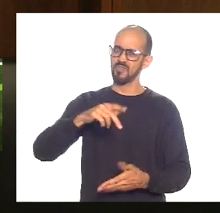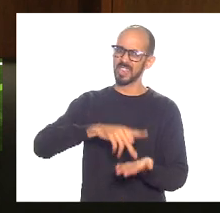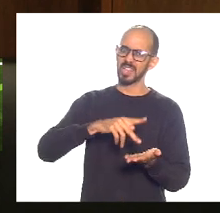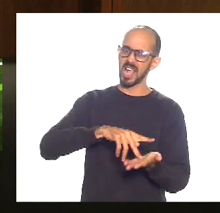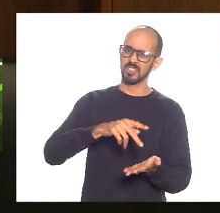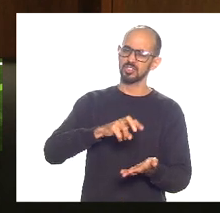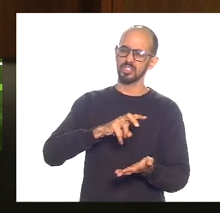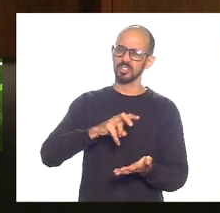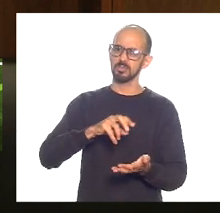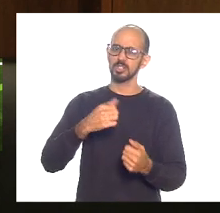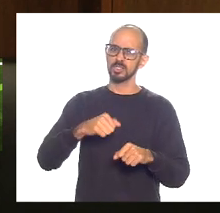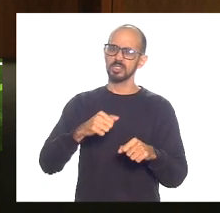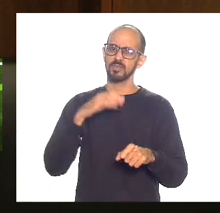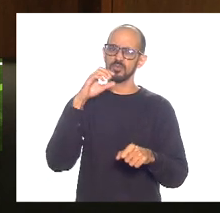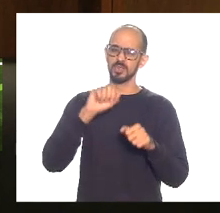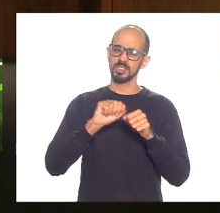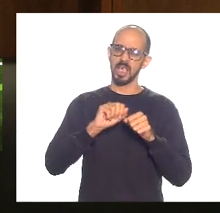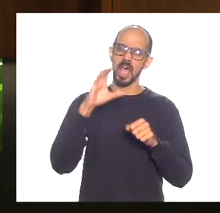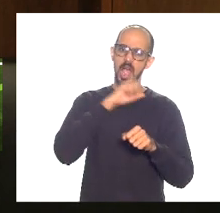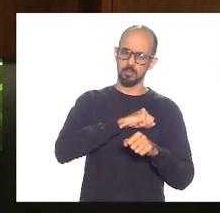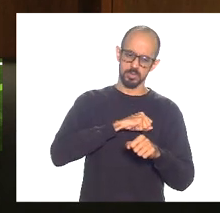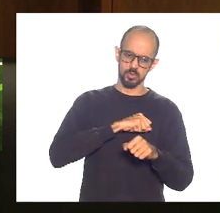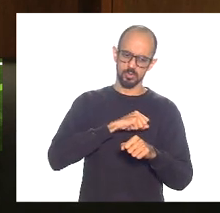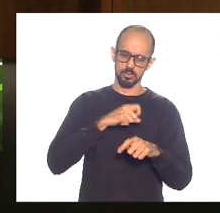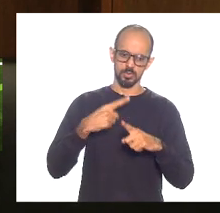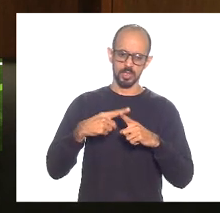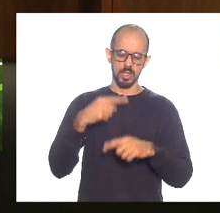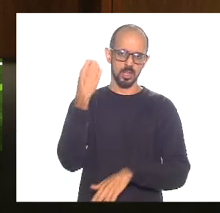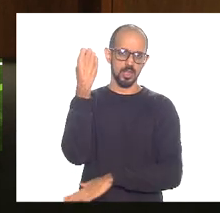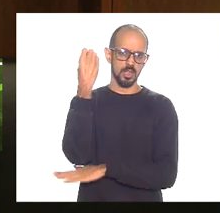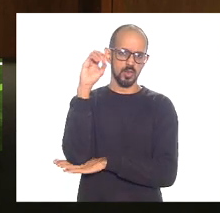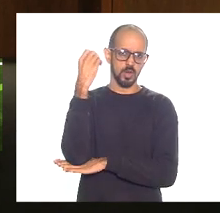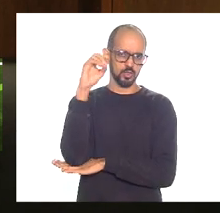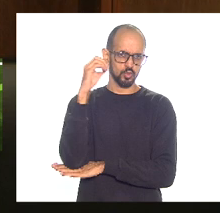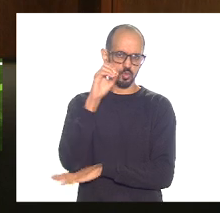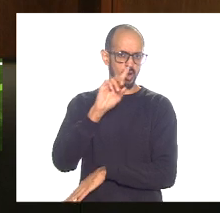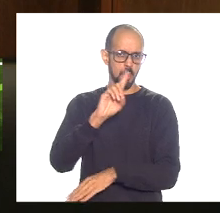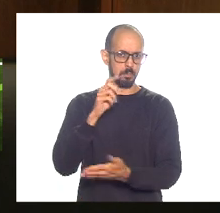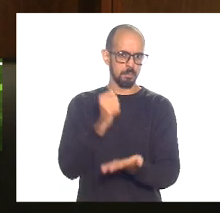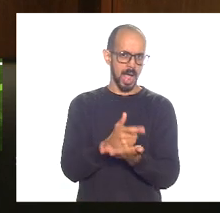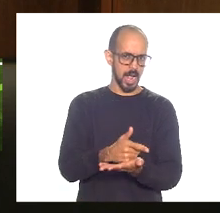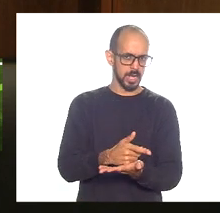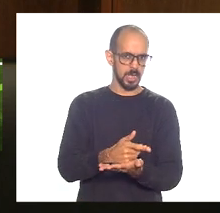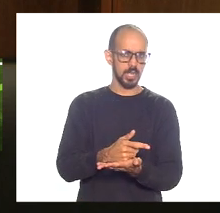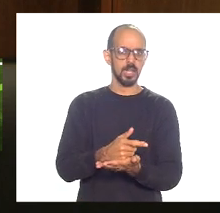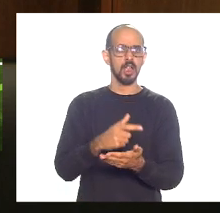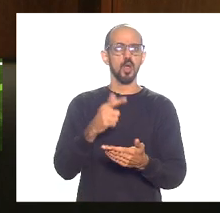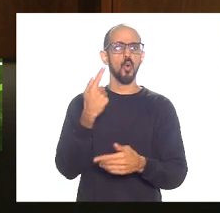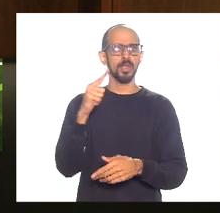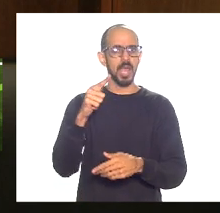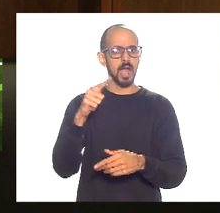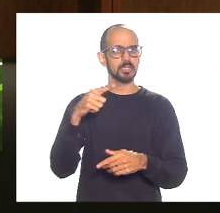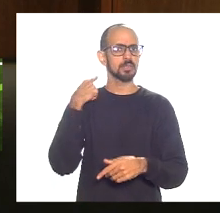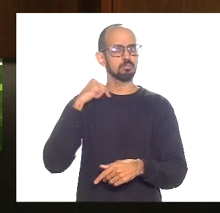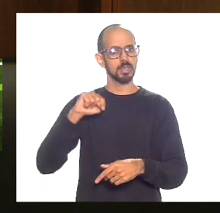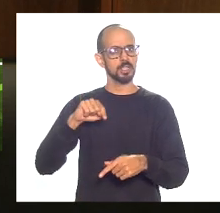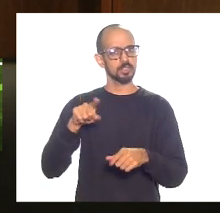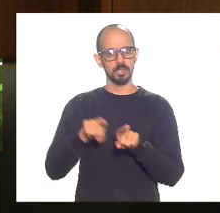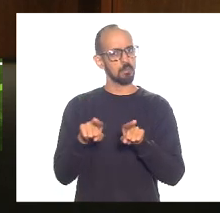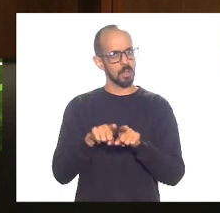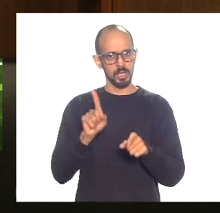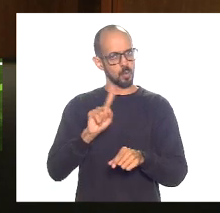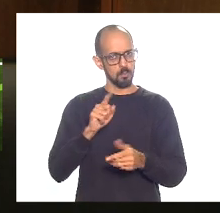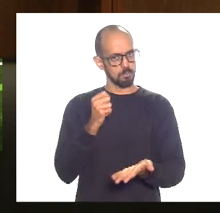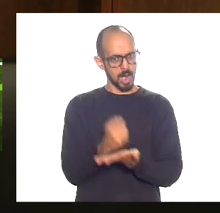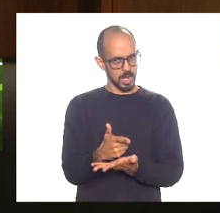voltar a pagar a dívida Rio Grande do Sul não paga a dívida Goiás não paga a dívida Minas Gerais não paga a dívida porque se dependesse